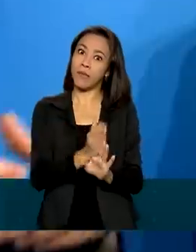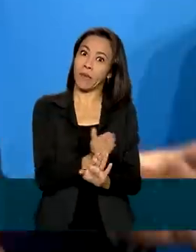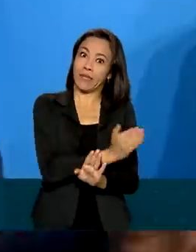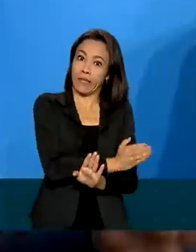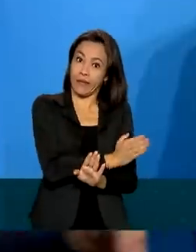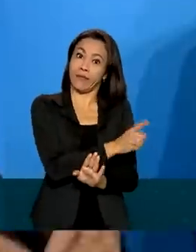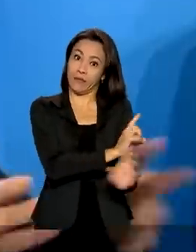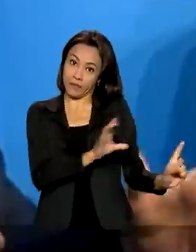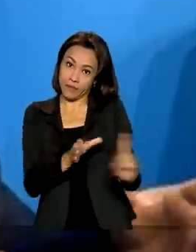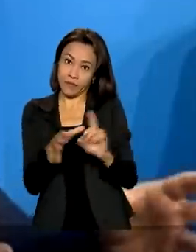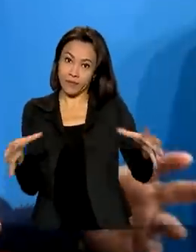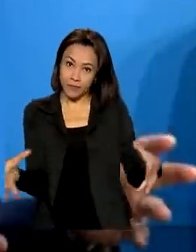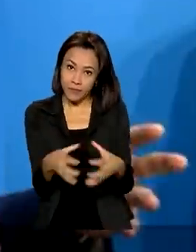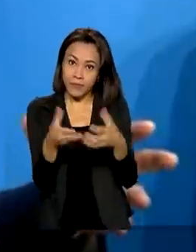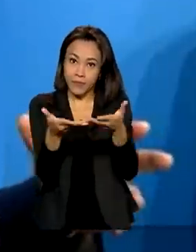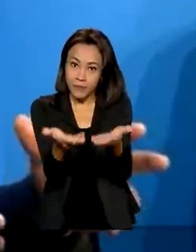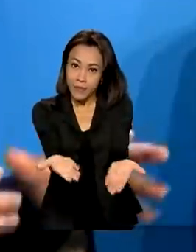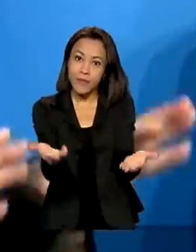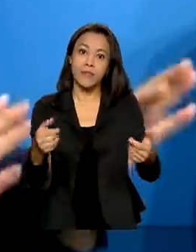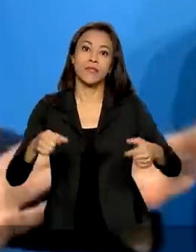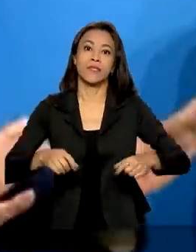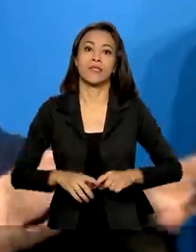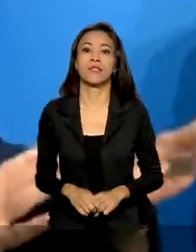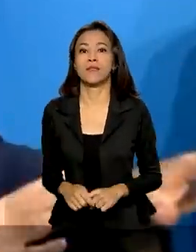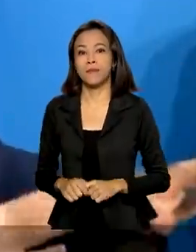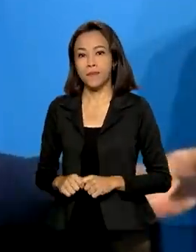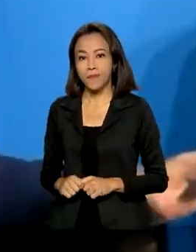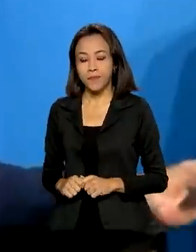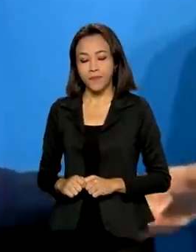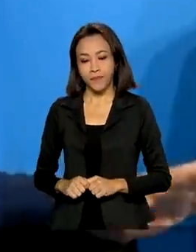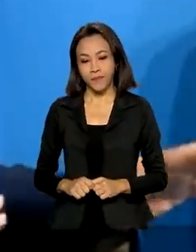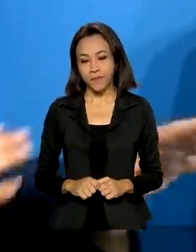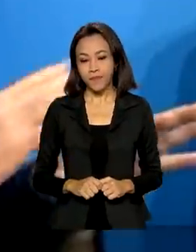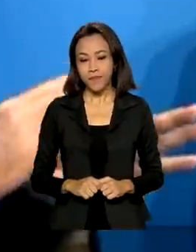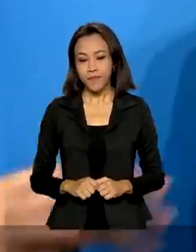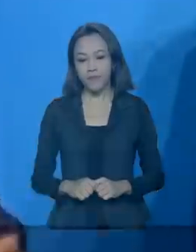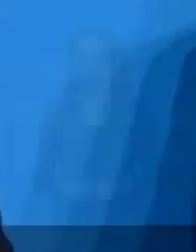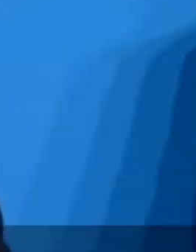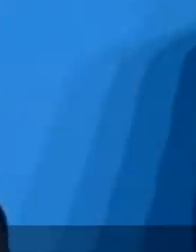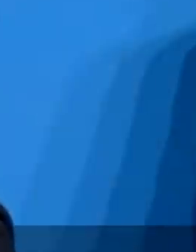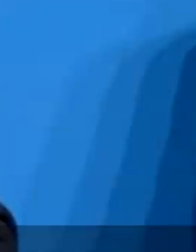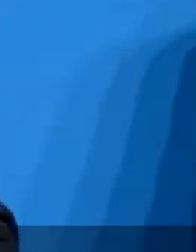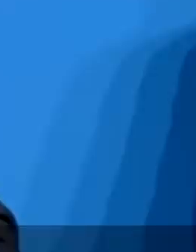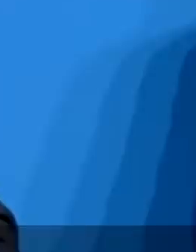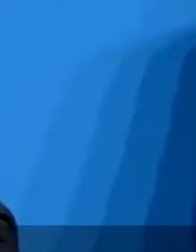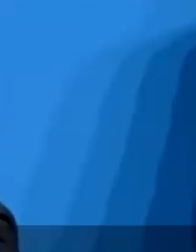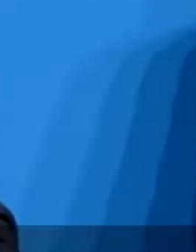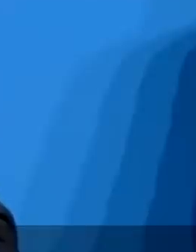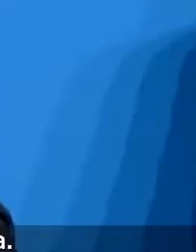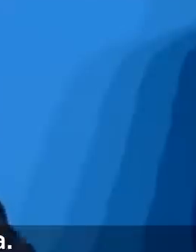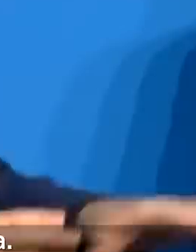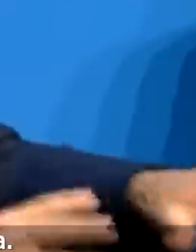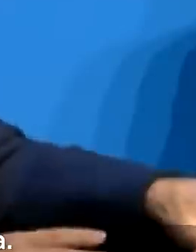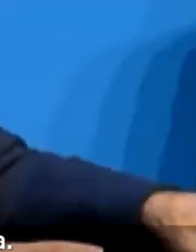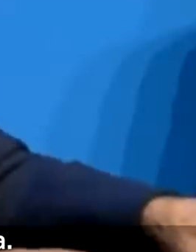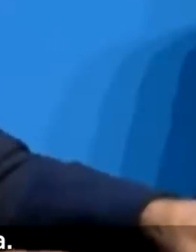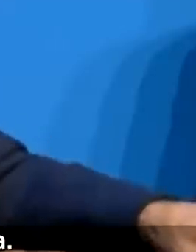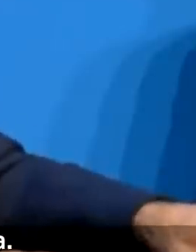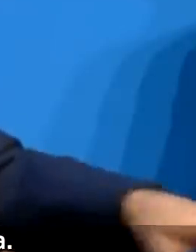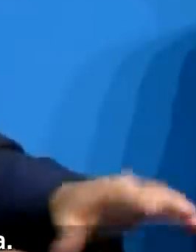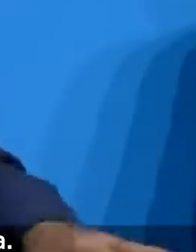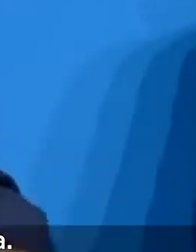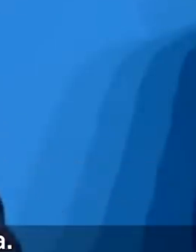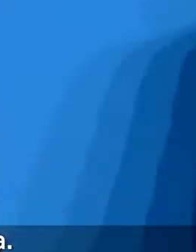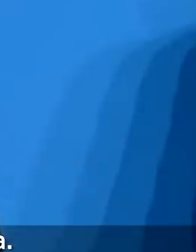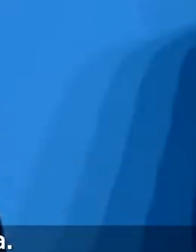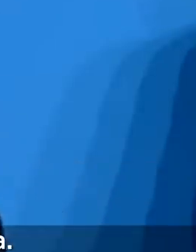BELGIA, FRANCE, BELGIA, eles continuam retardando o ingresso do Brasil para a OECD porque eles são protestantes